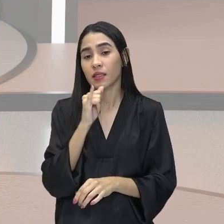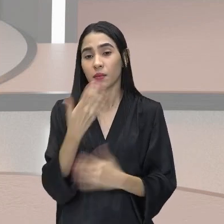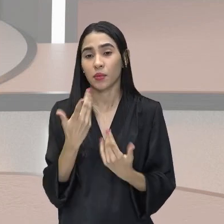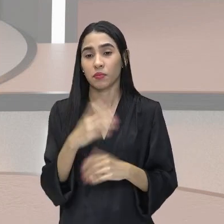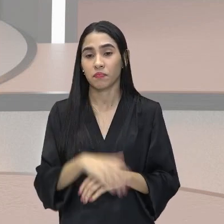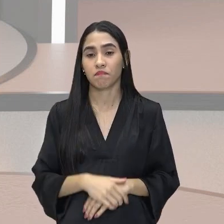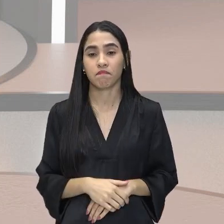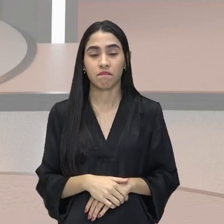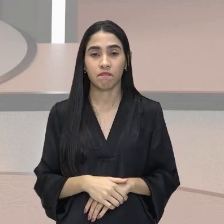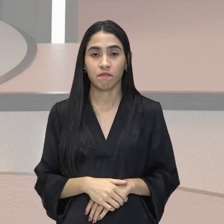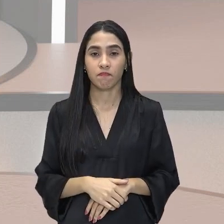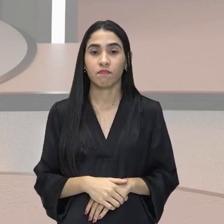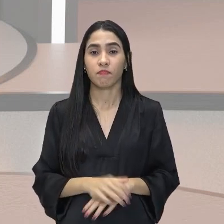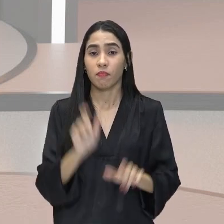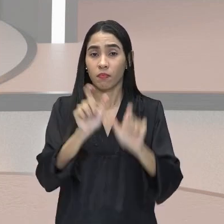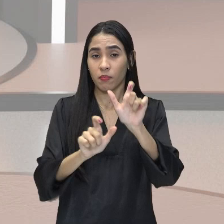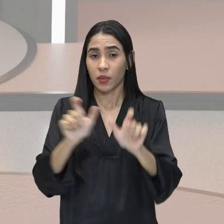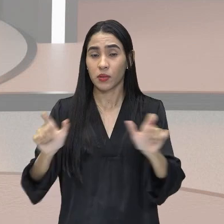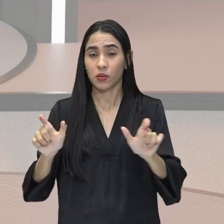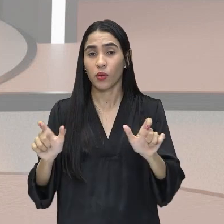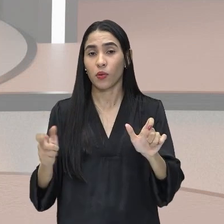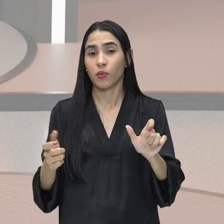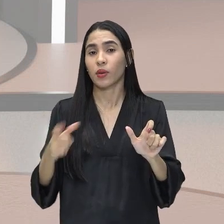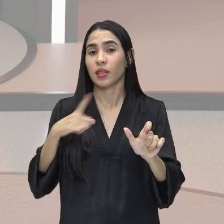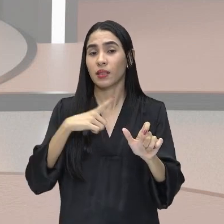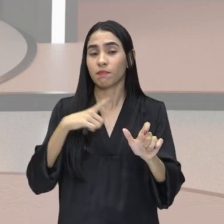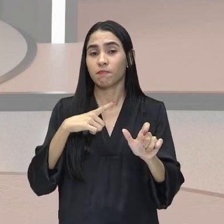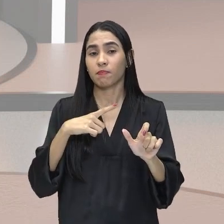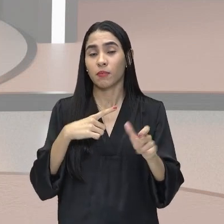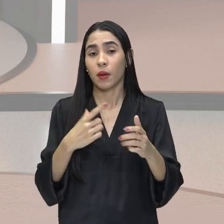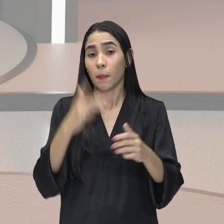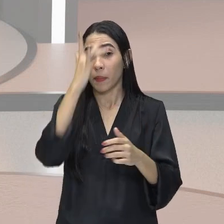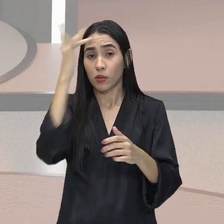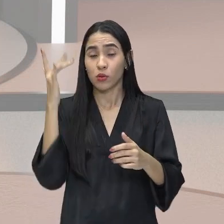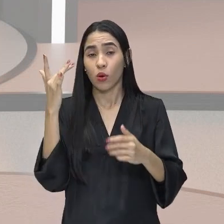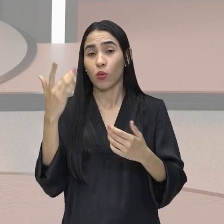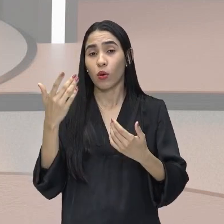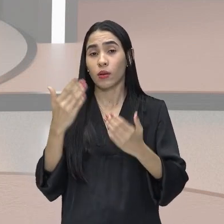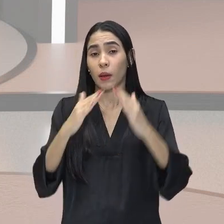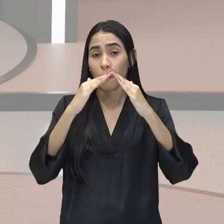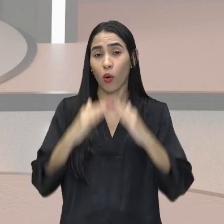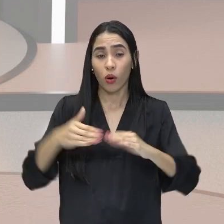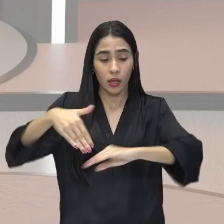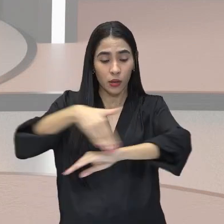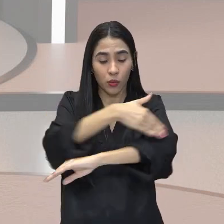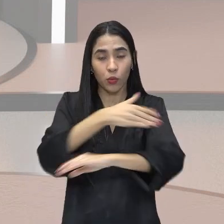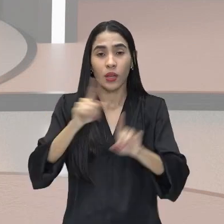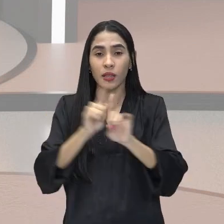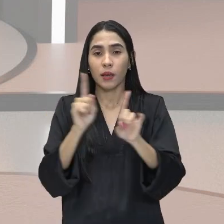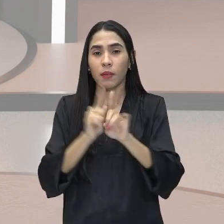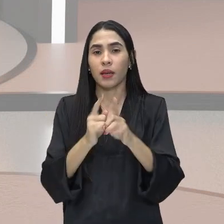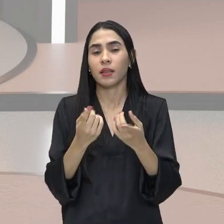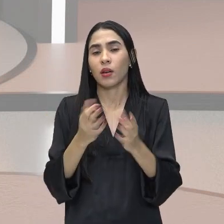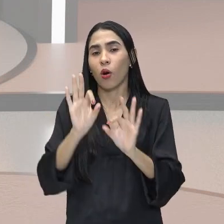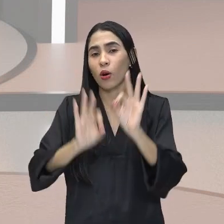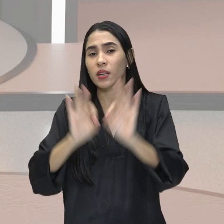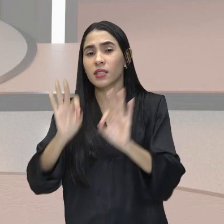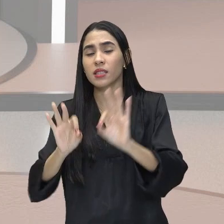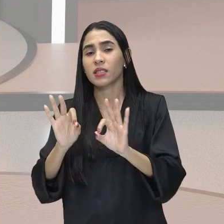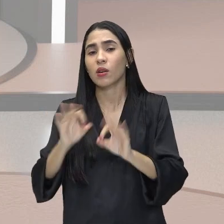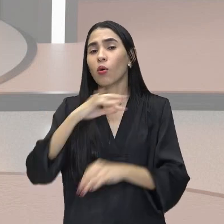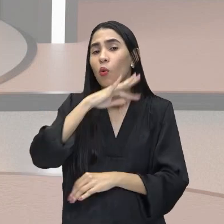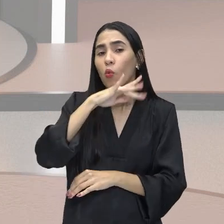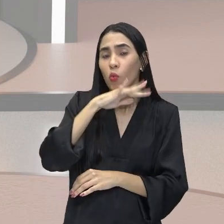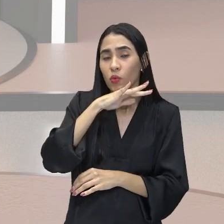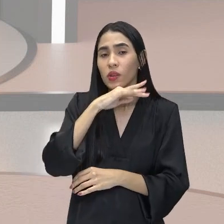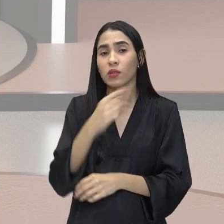nos nossos indivíduos em situação de rua. tem também a má administração dos recursos. Sim, os impostos